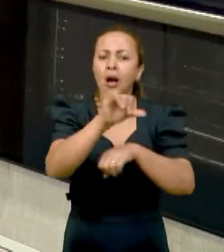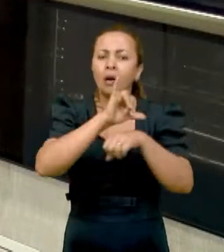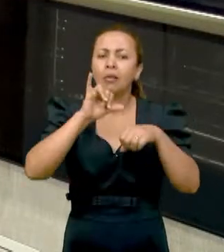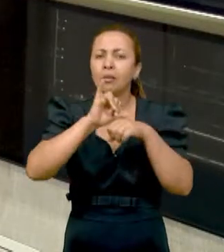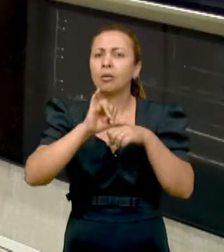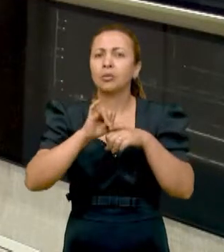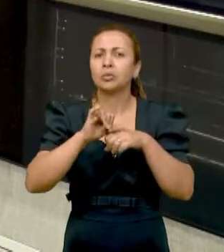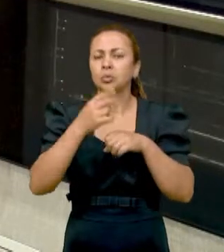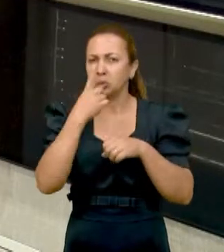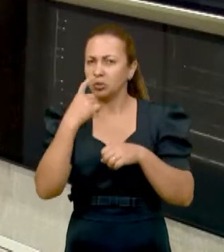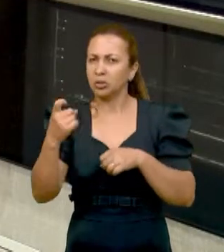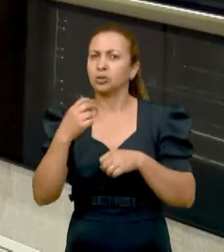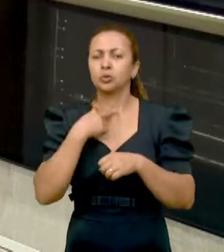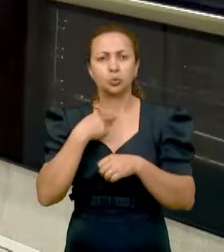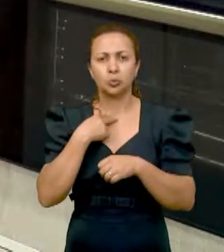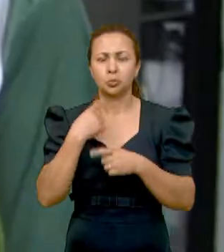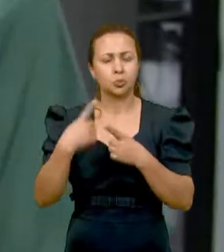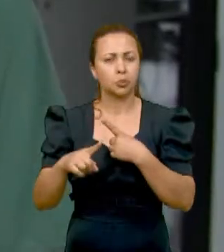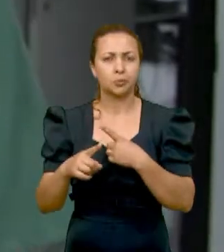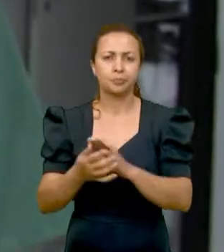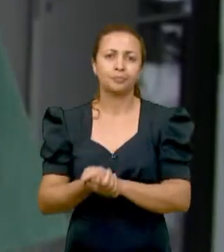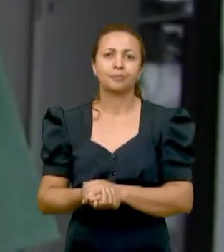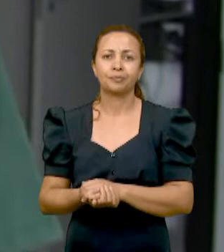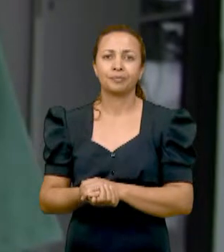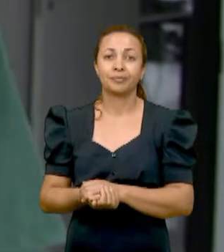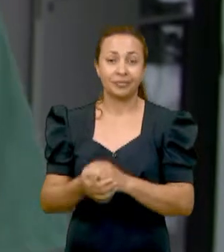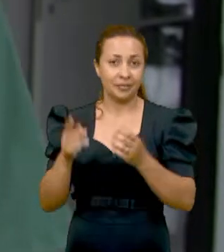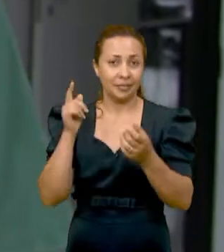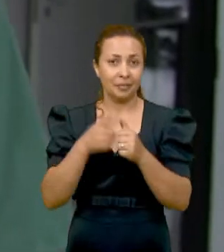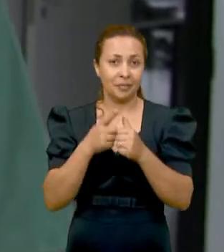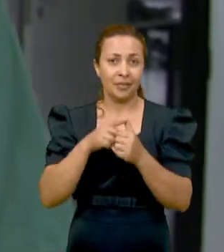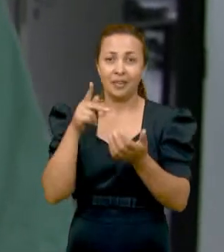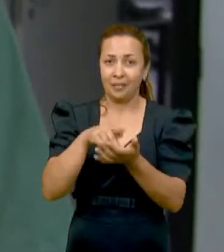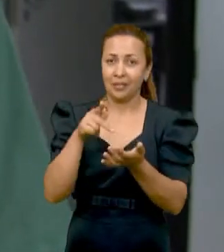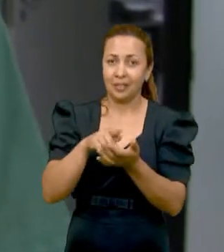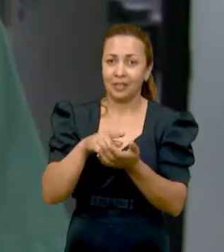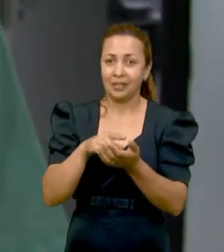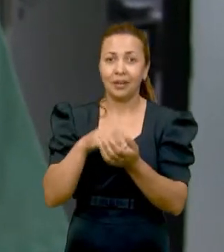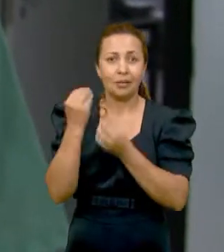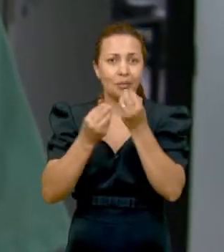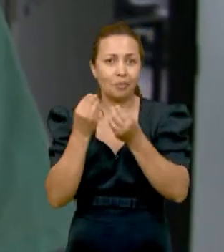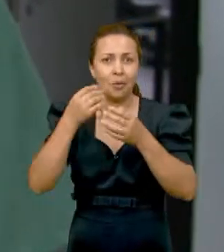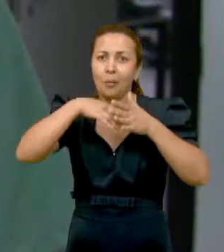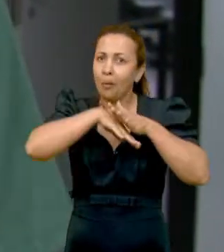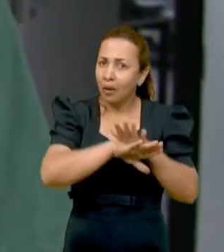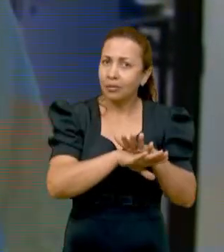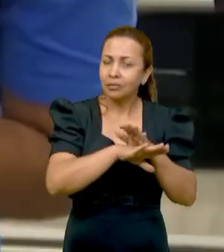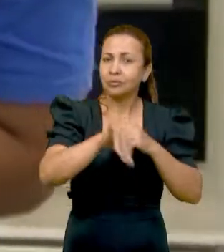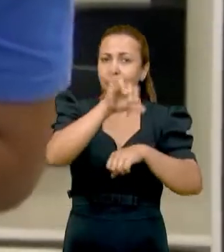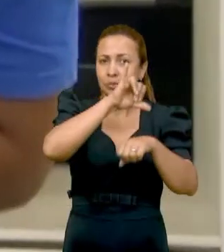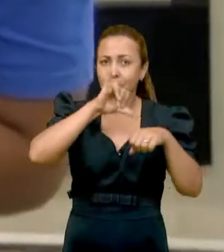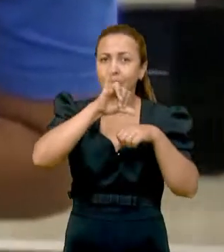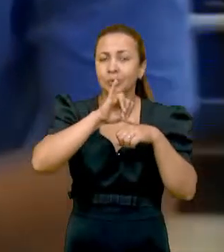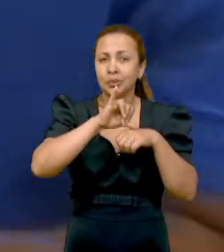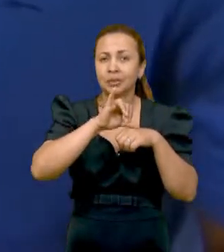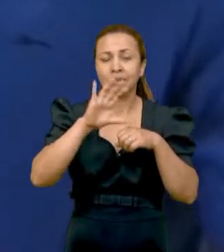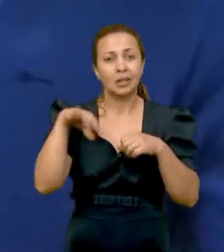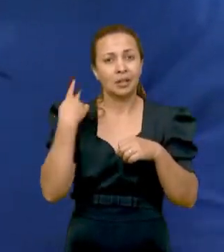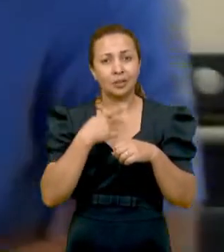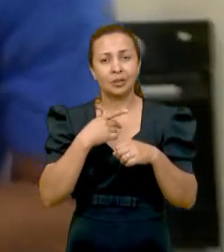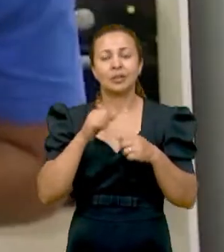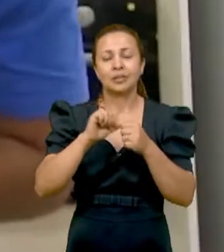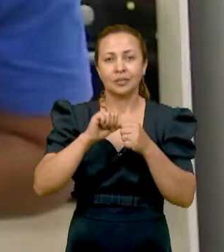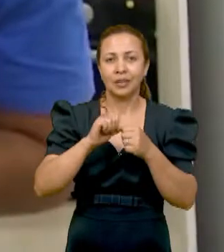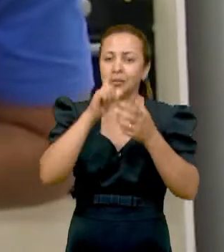saturado usado em sala de aula. A primeira coisa, na verdade, é armazenar o óleo. Depois de armazenar o óleo, a gente